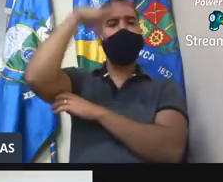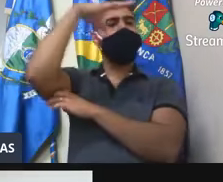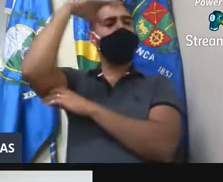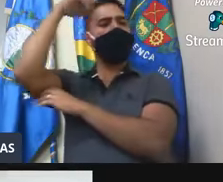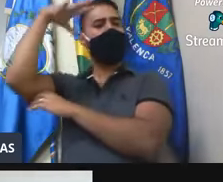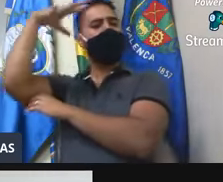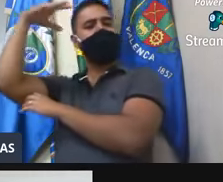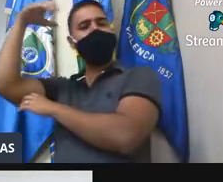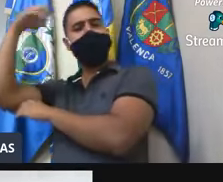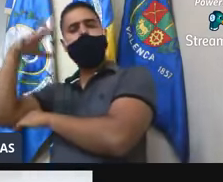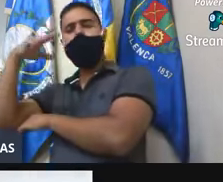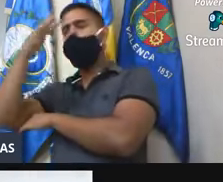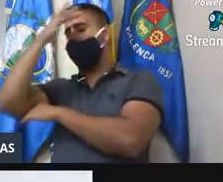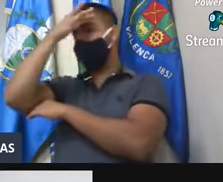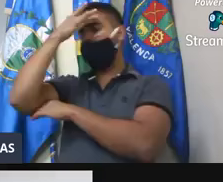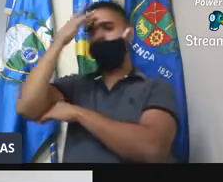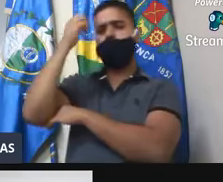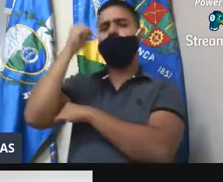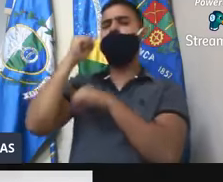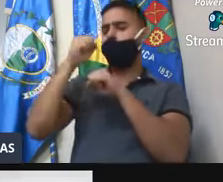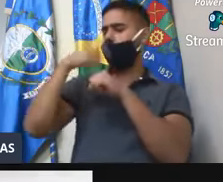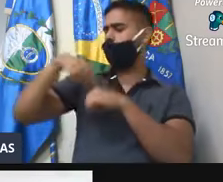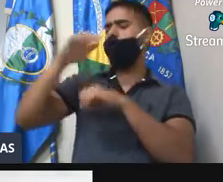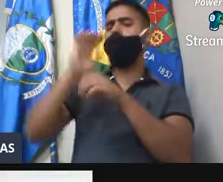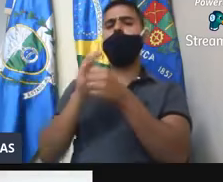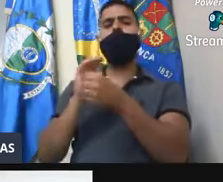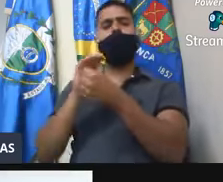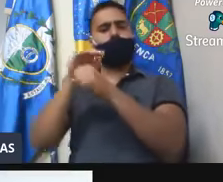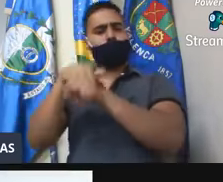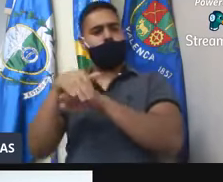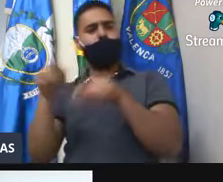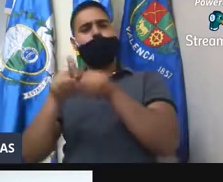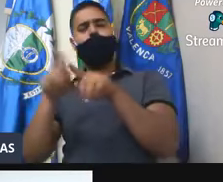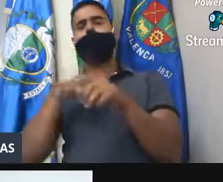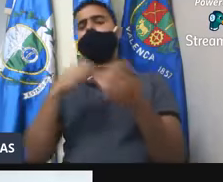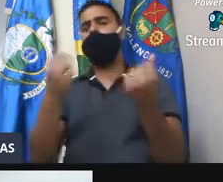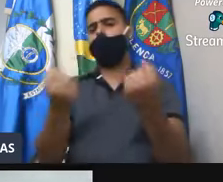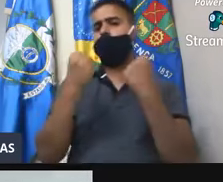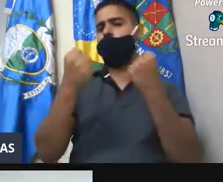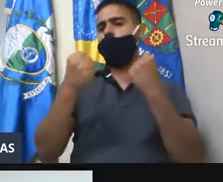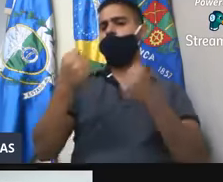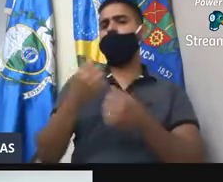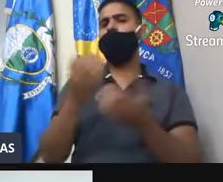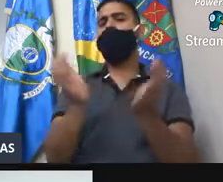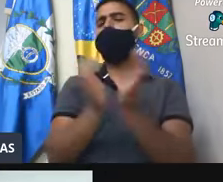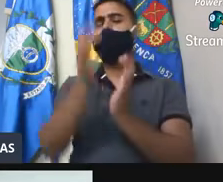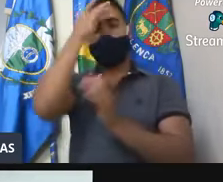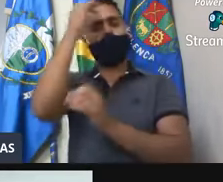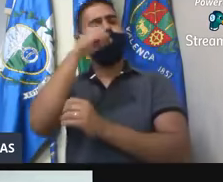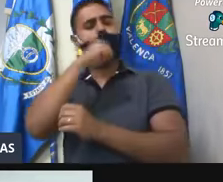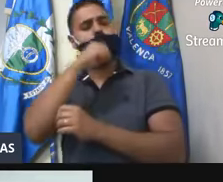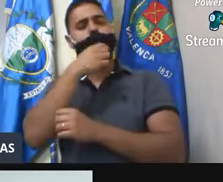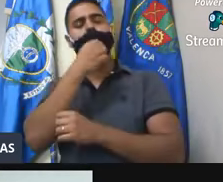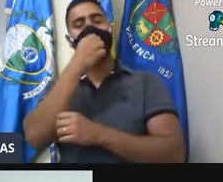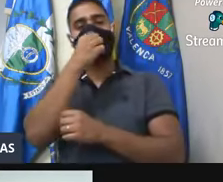mais saudável, principalmente à noite, com a nossa academia da terceira idade lá, conseguimos junto com o nosso secretário do